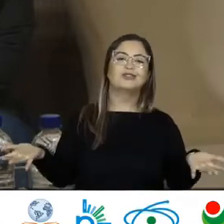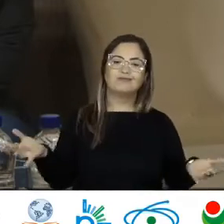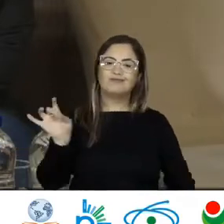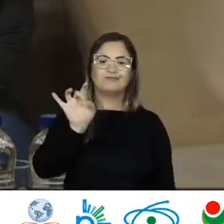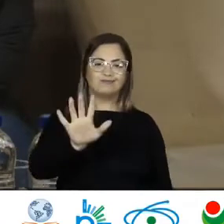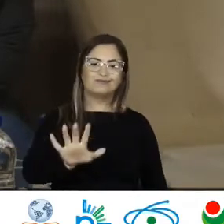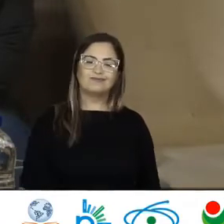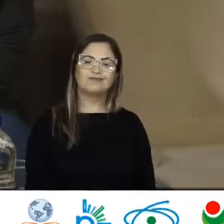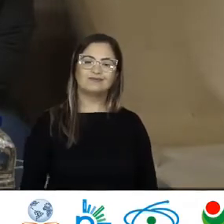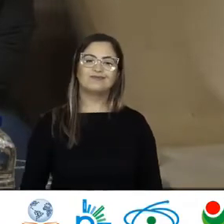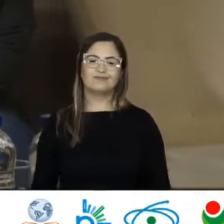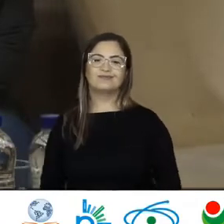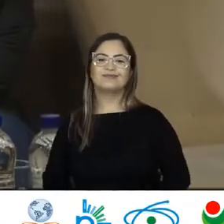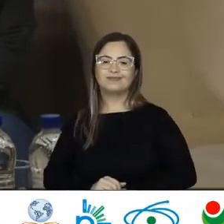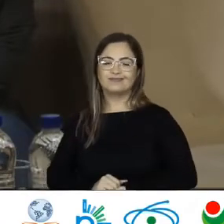Feliz